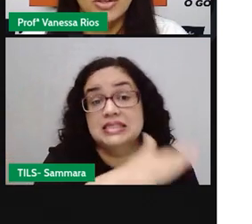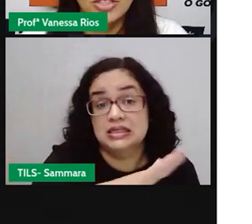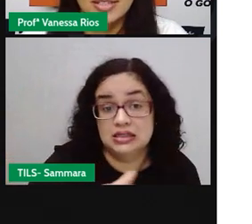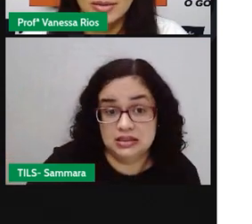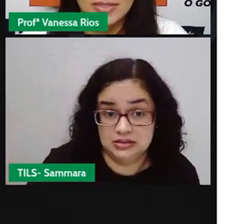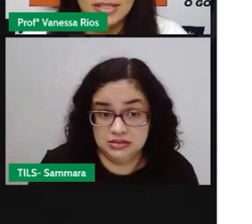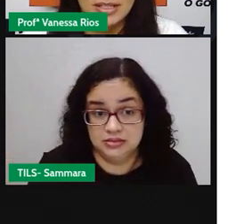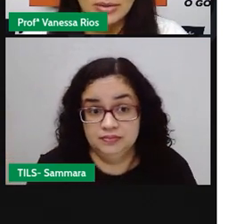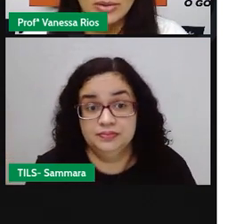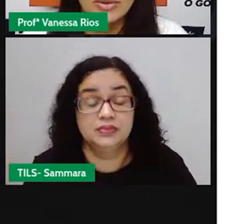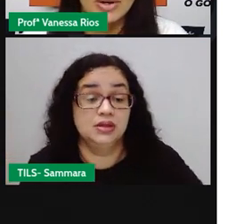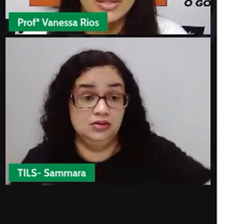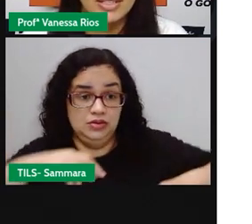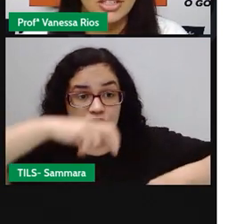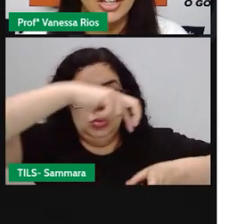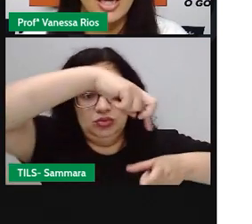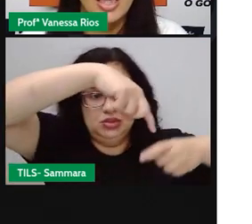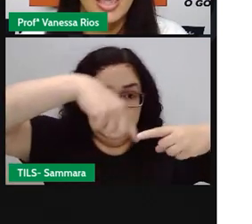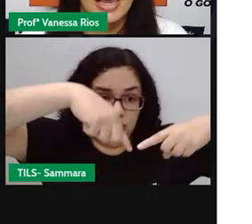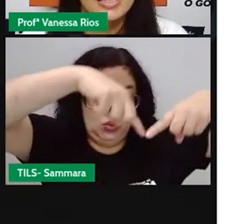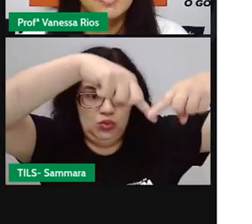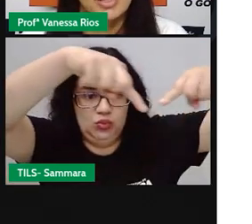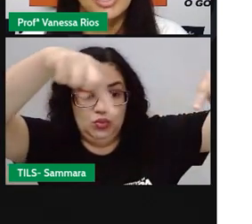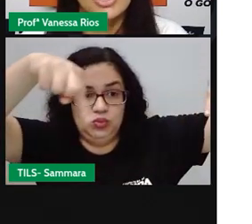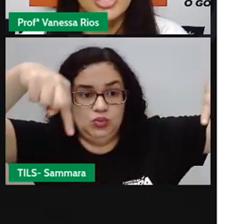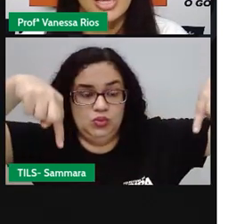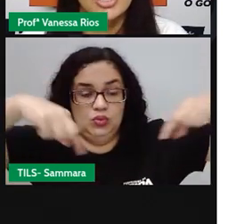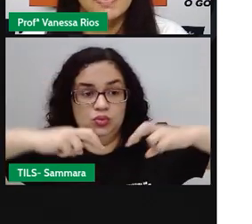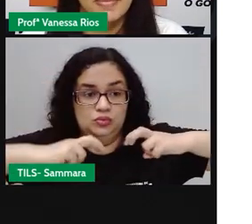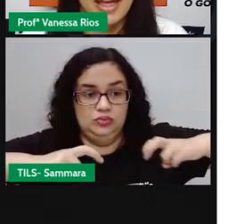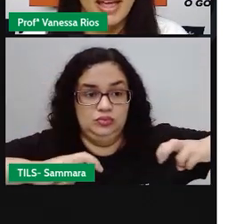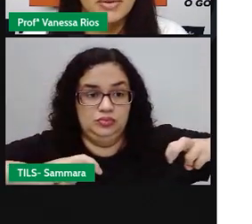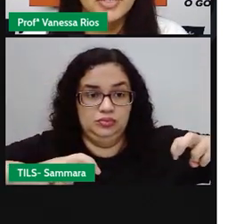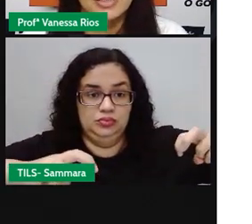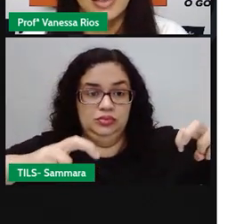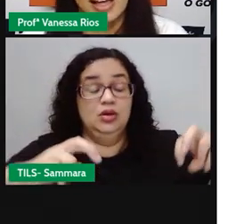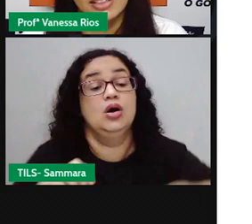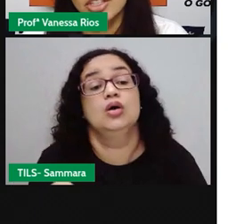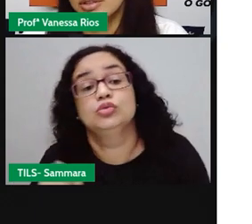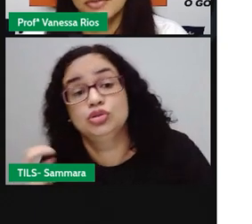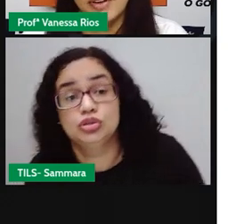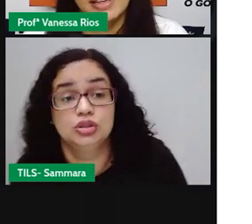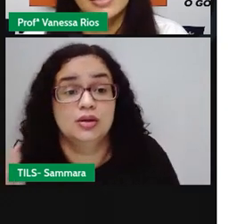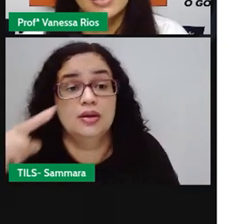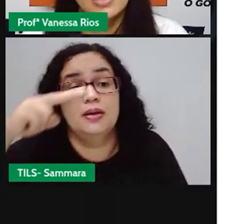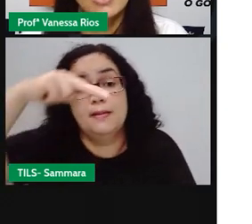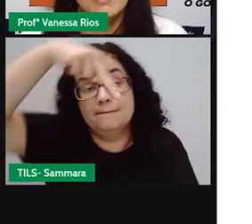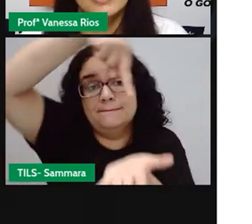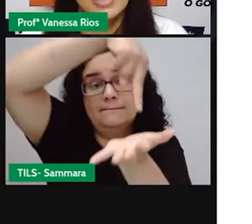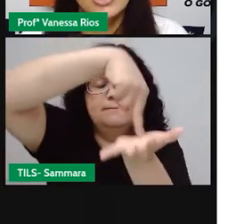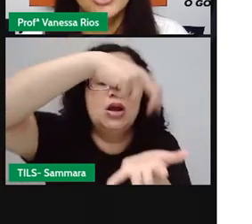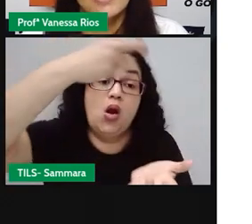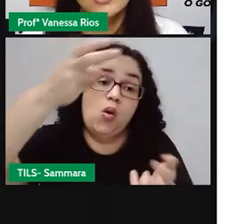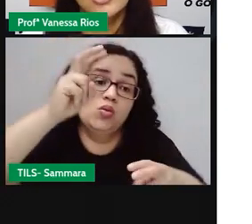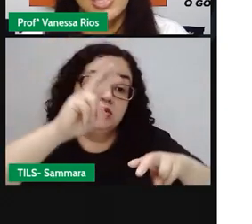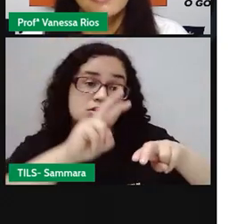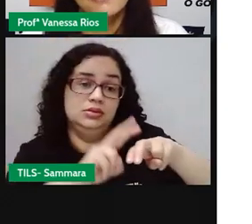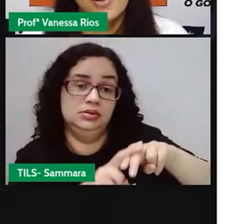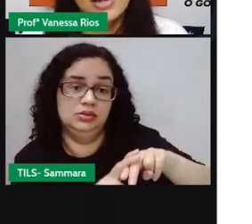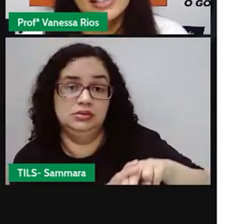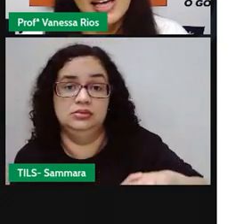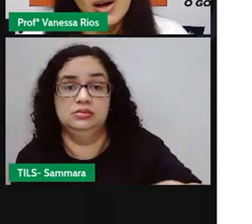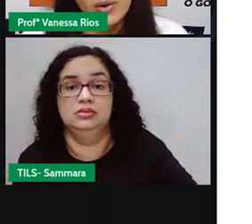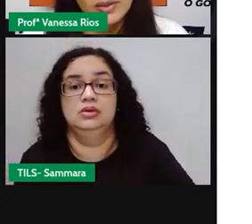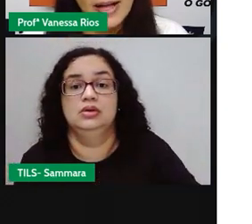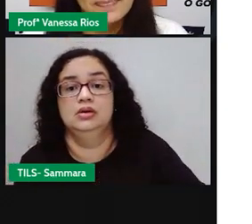dispostas em um círculo. Ou seja, elas podem estar de pé ou sentadas. Tanto faz. Uma delas deve estar